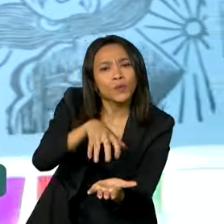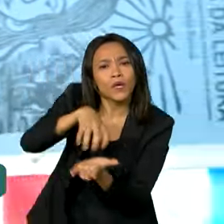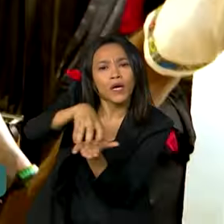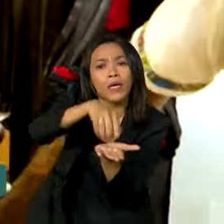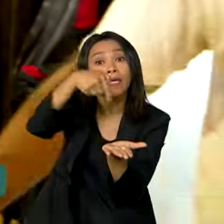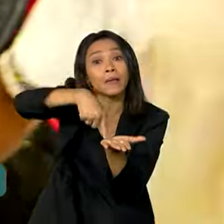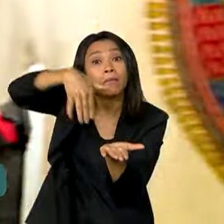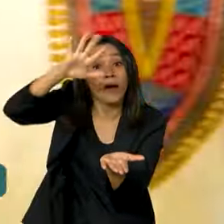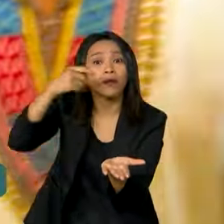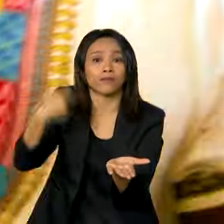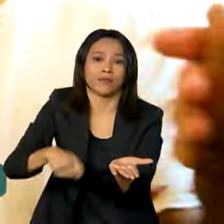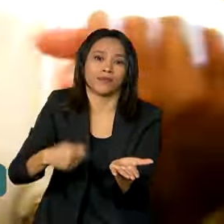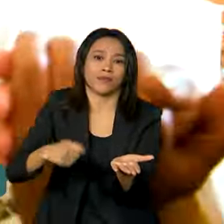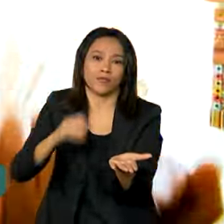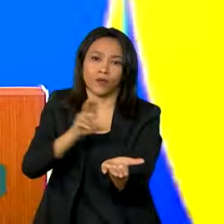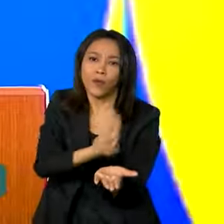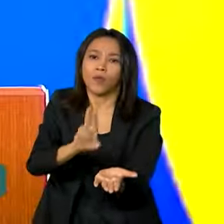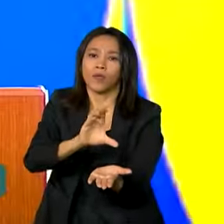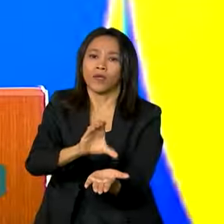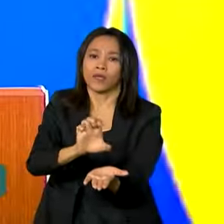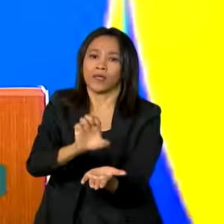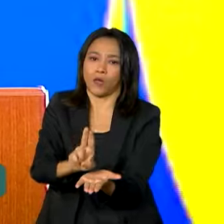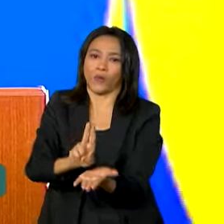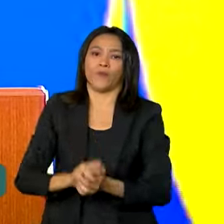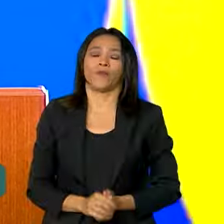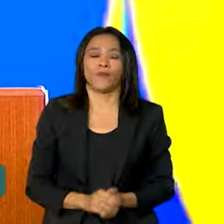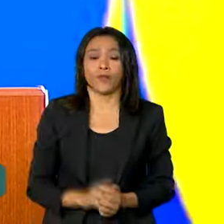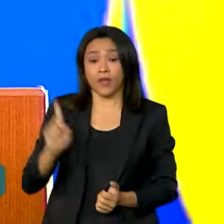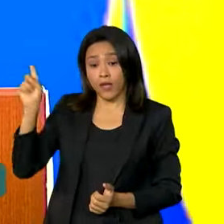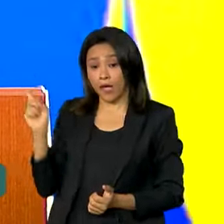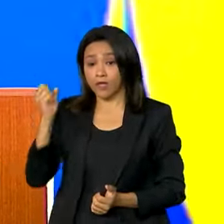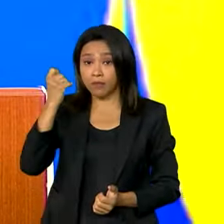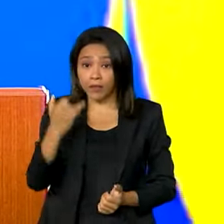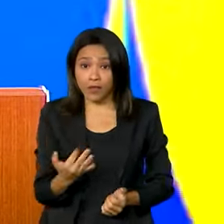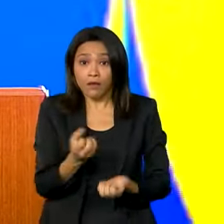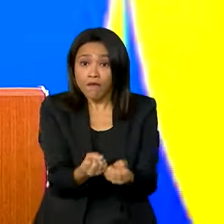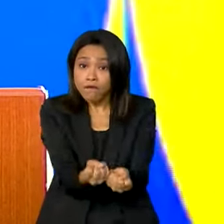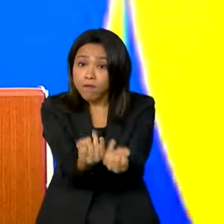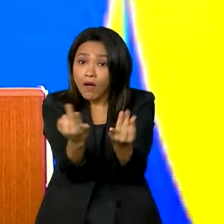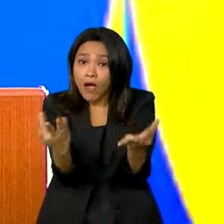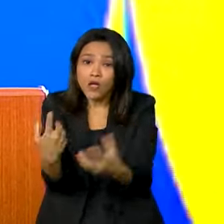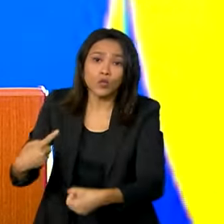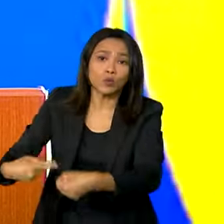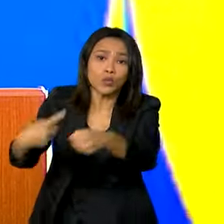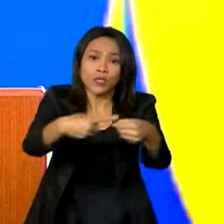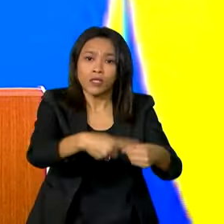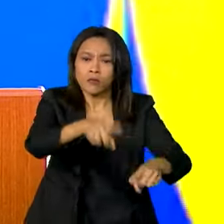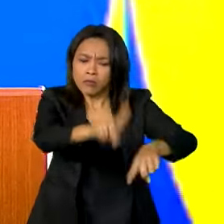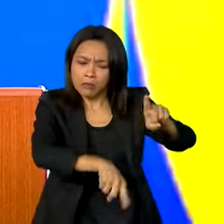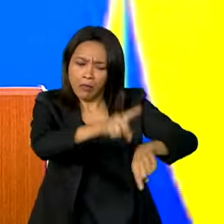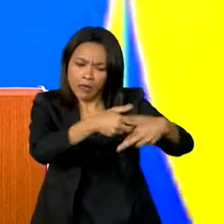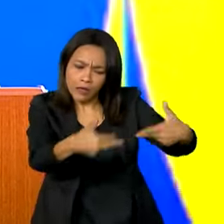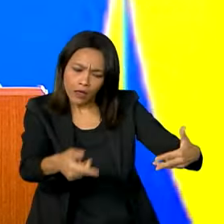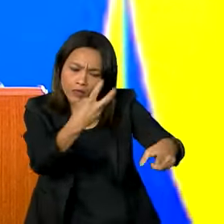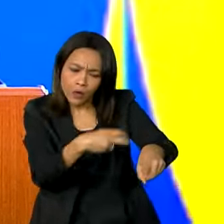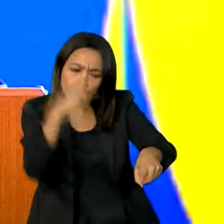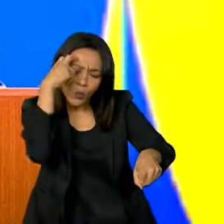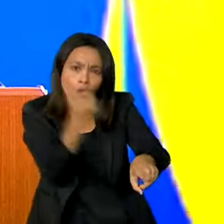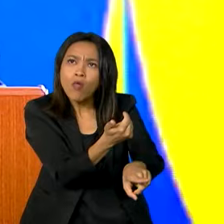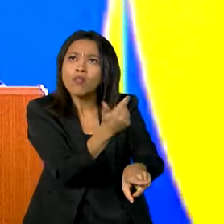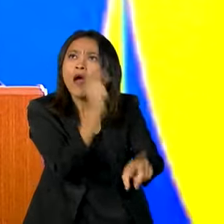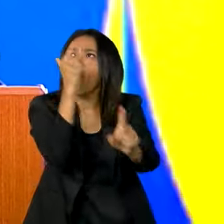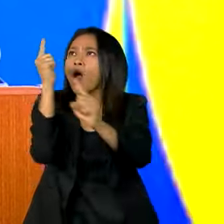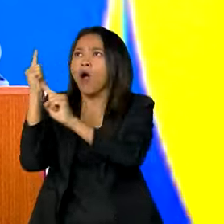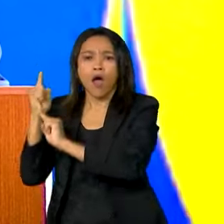precisam. Porque muitos municípios não têm um equipamento cultural e nós estamos nesse